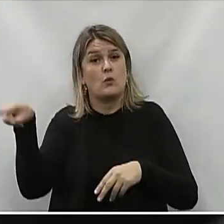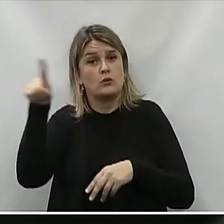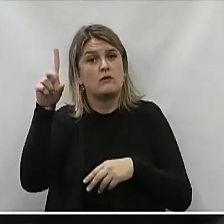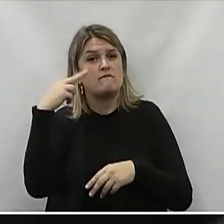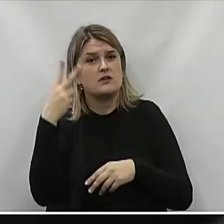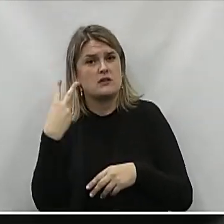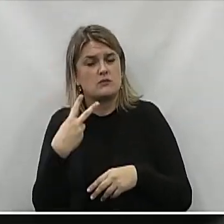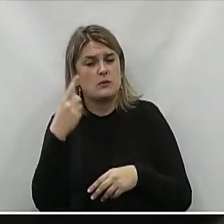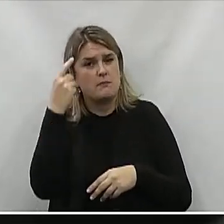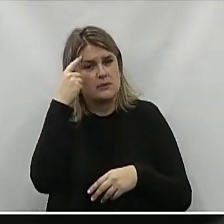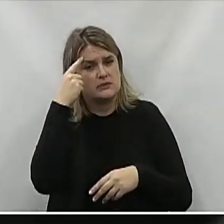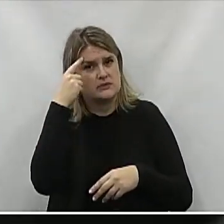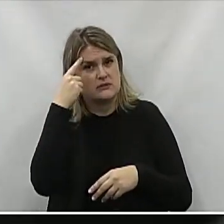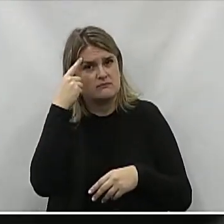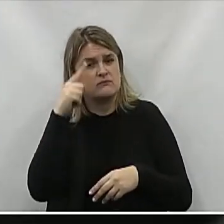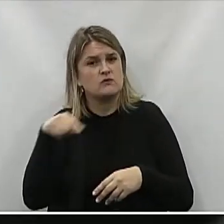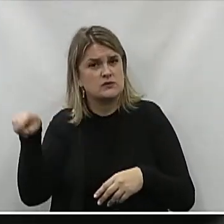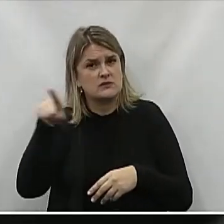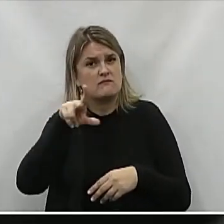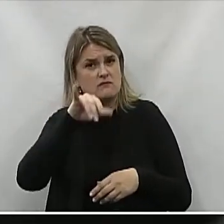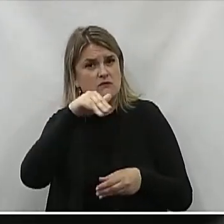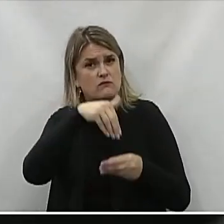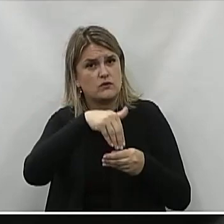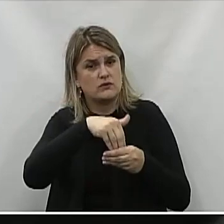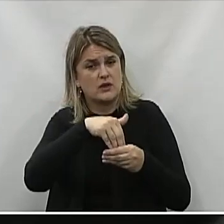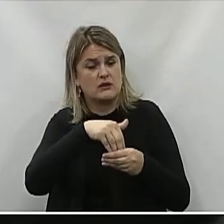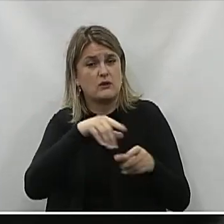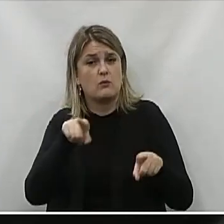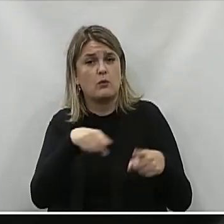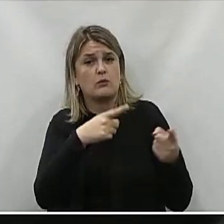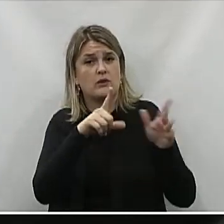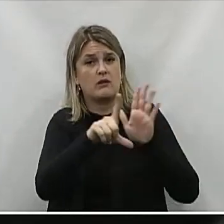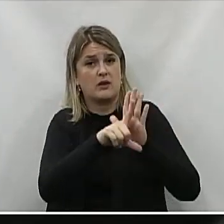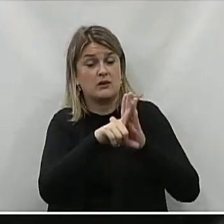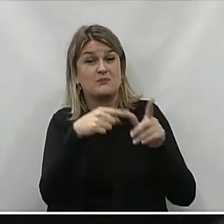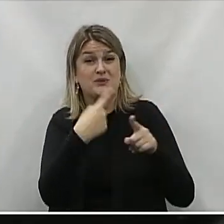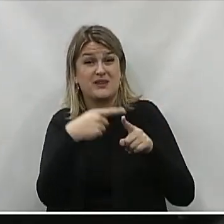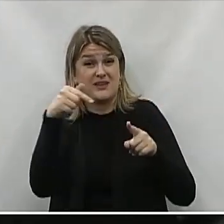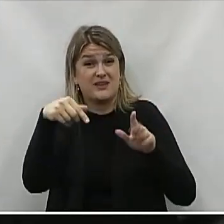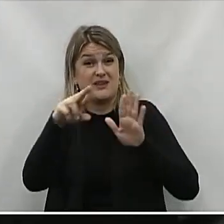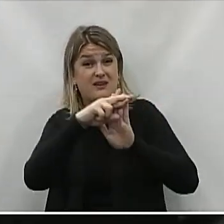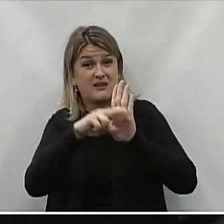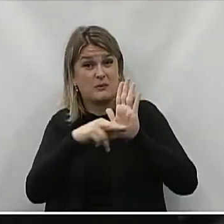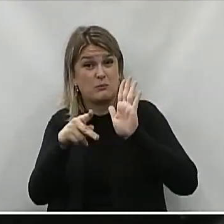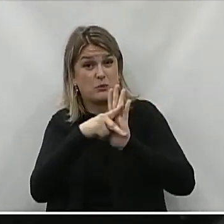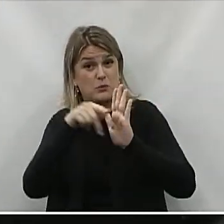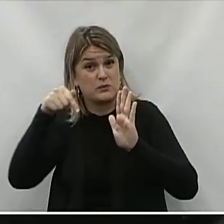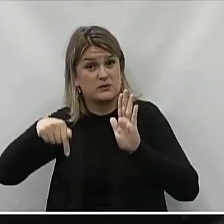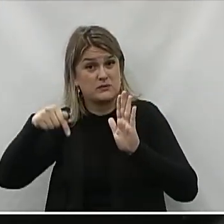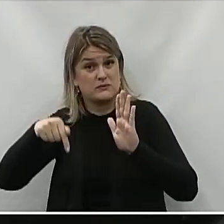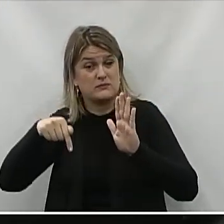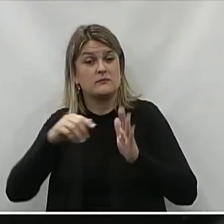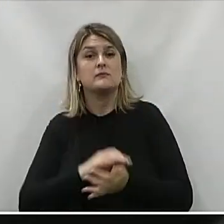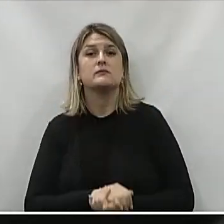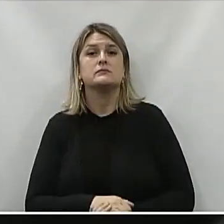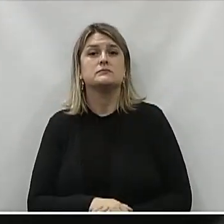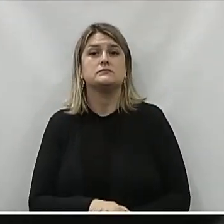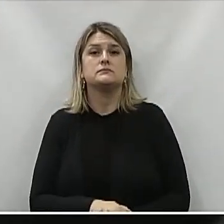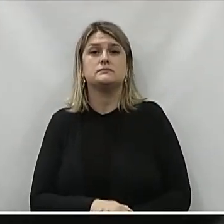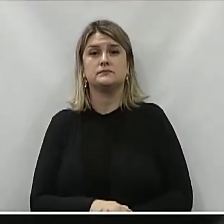cabeça Isso aqui é uma ilegalidade Vocês estarão votando Numa ilegalidade Que é uma regra Da casa Da casa